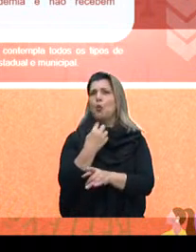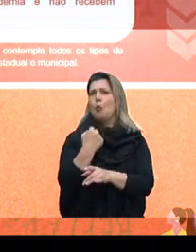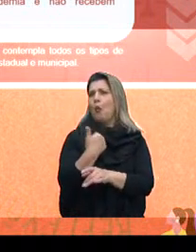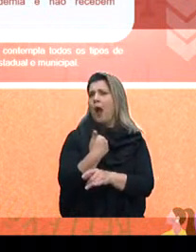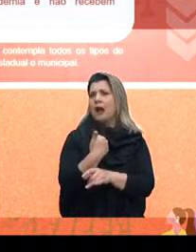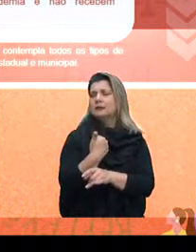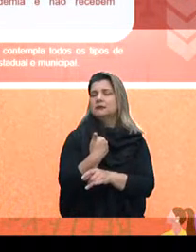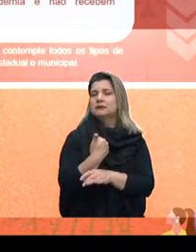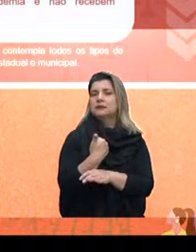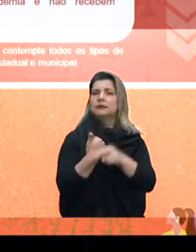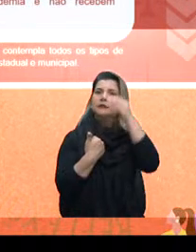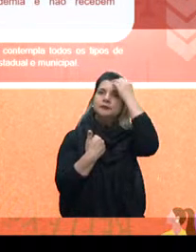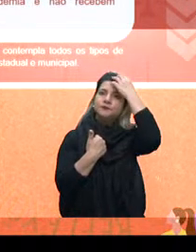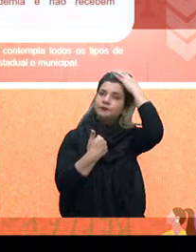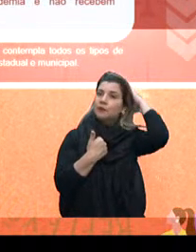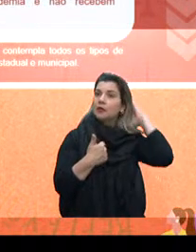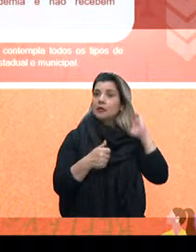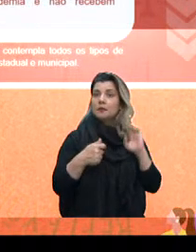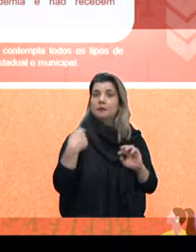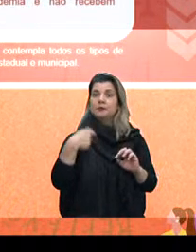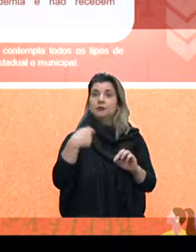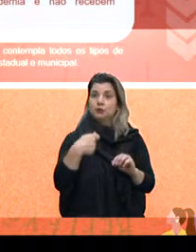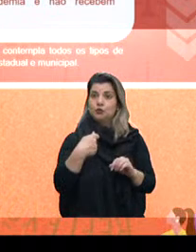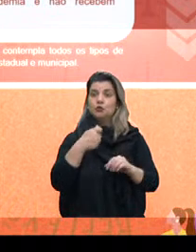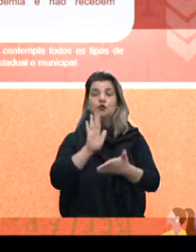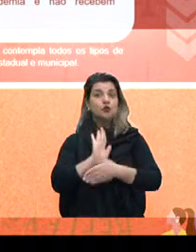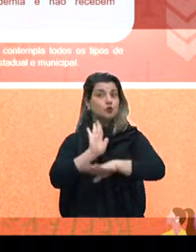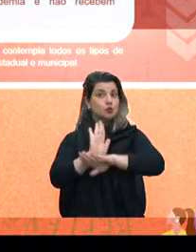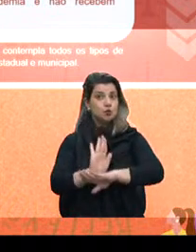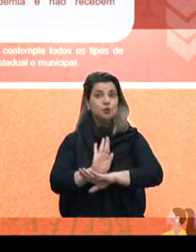precisou de auxílio para comprar comida,